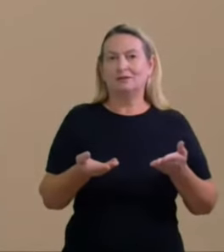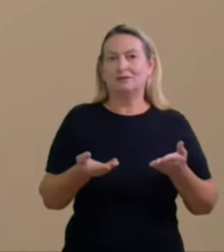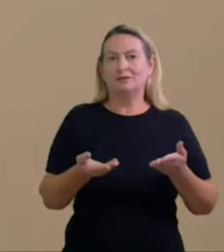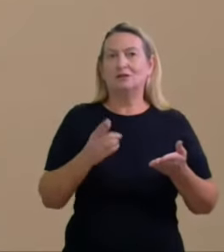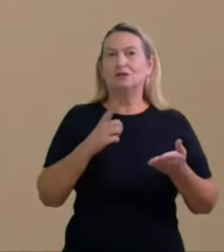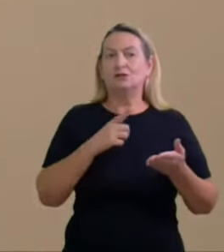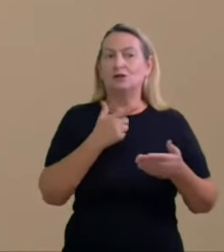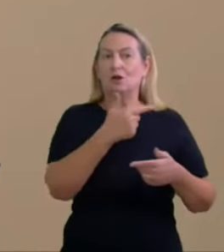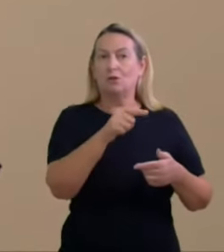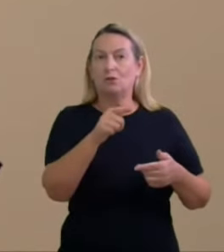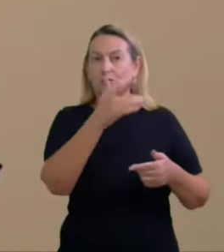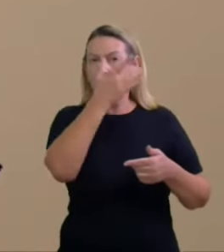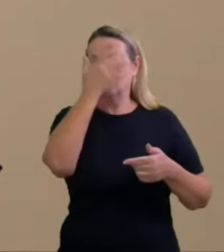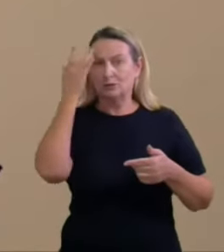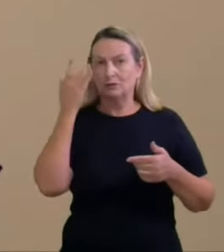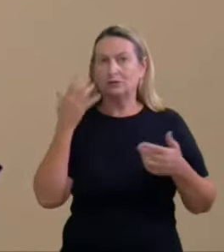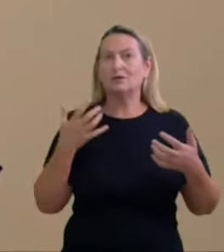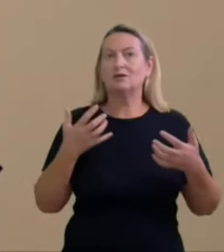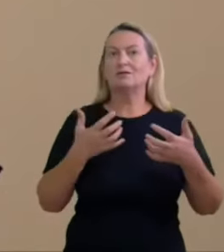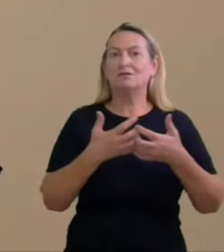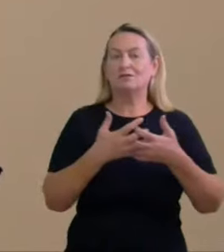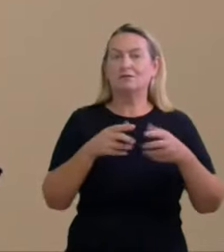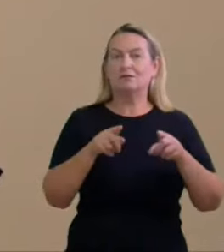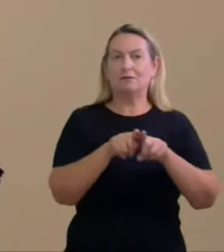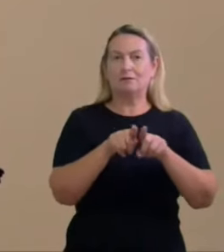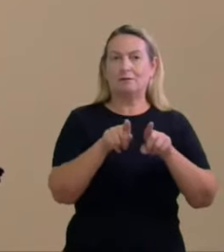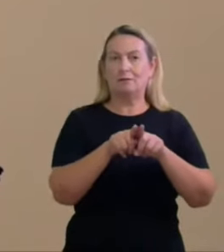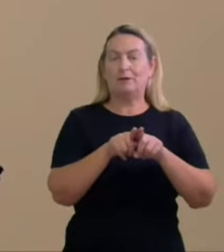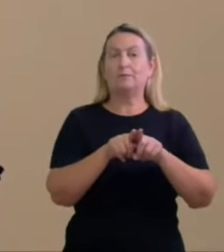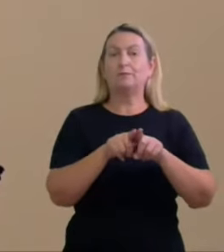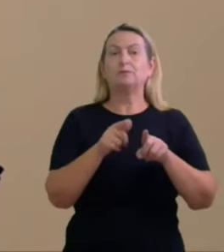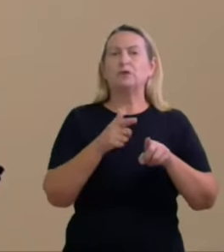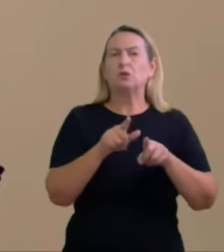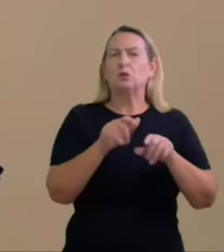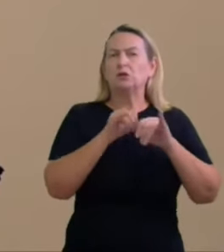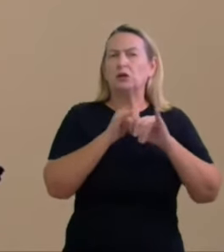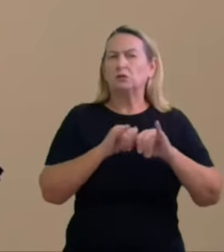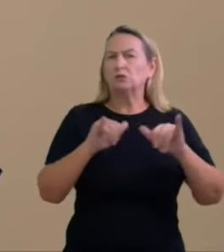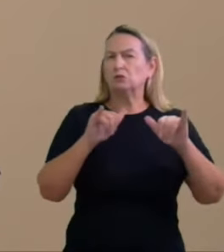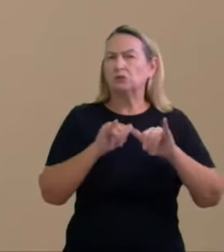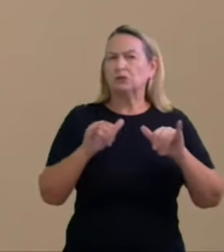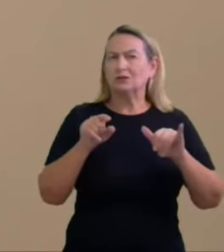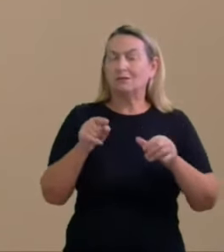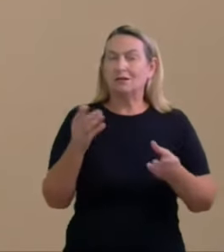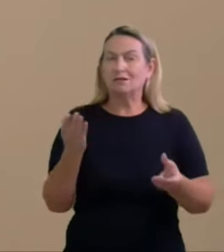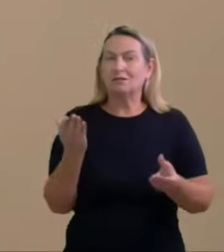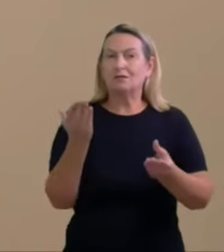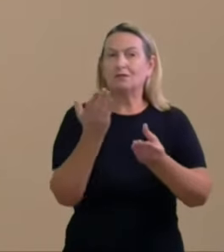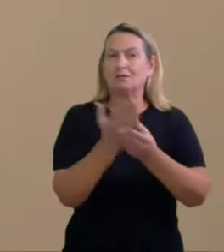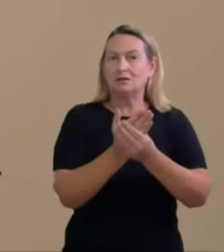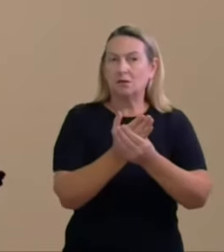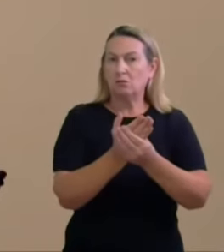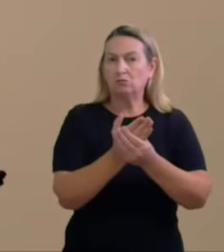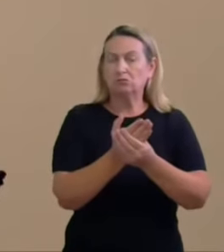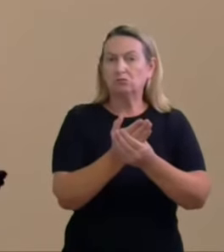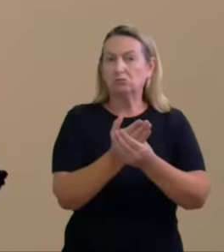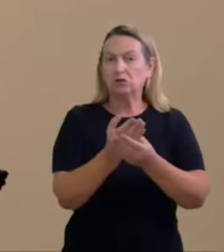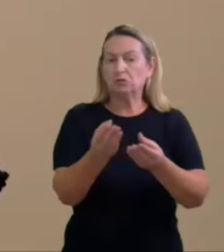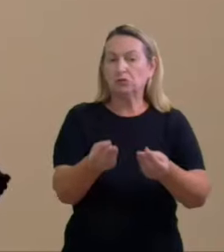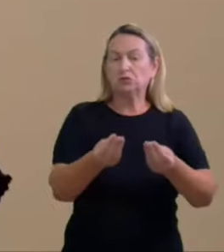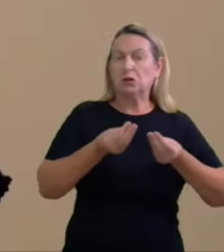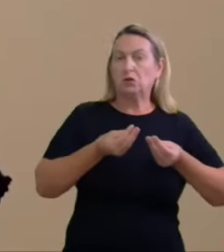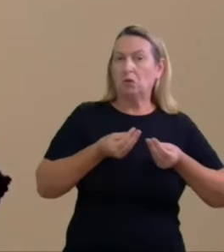adestrita esse contrato por outro lado nenhuma outra notícia cerca do andamento dessa ação monitória veio aos áudios depois a não sabe o que aconteceu com ela